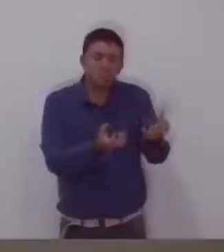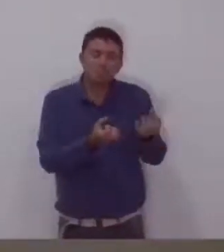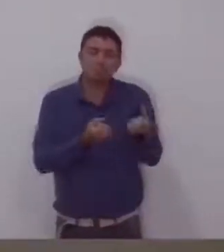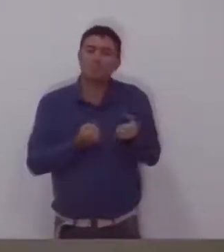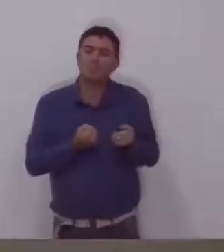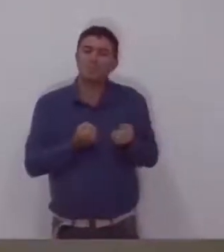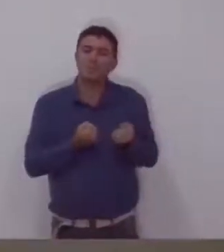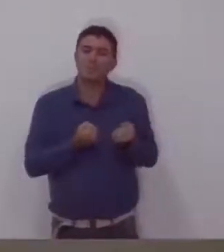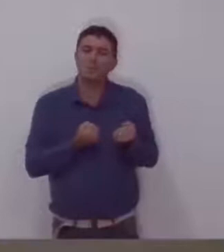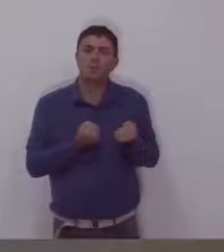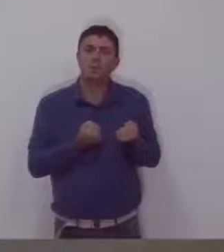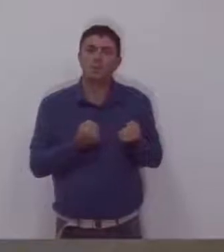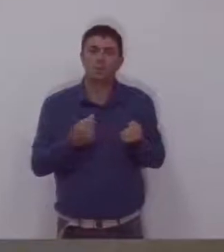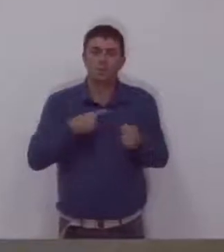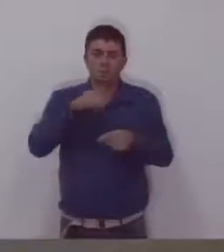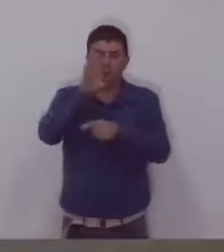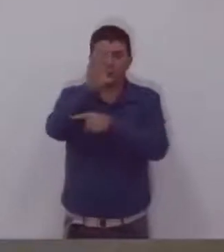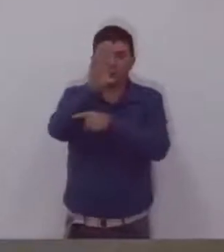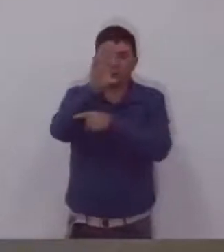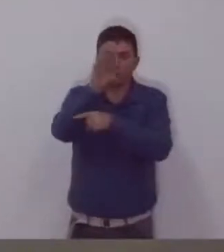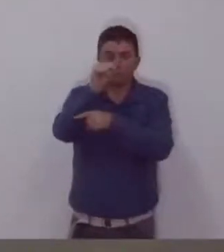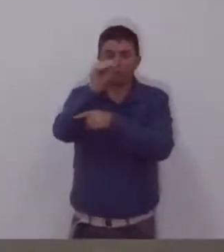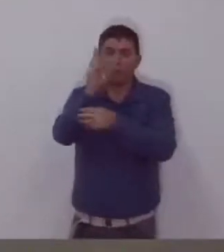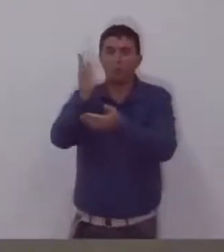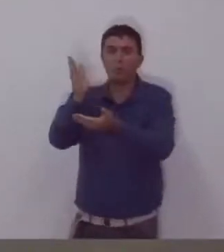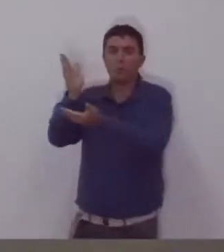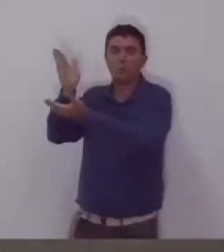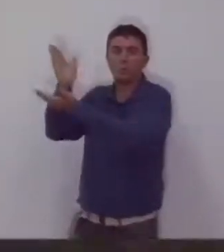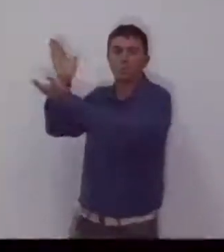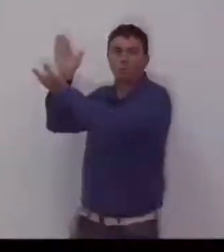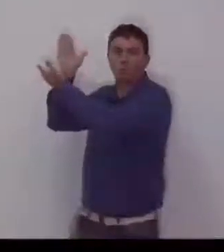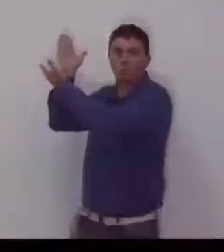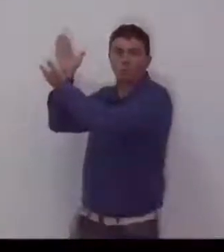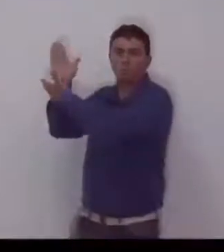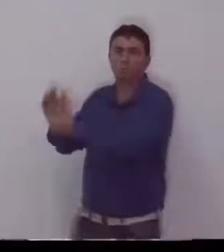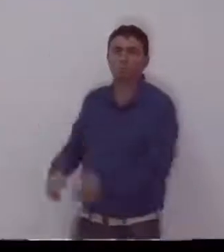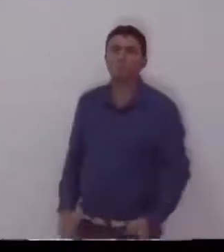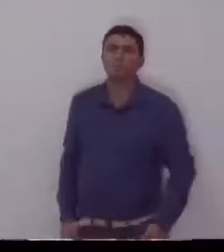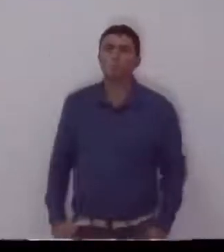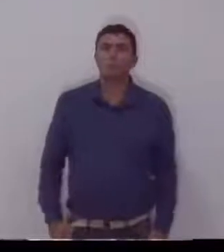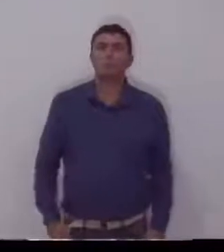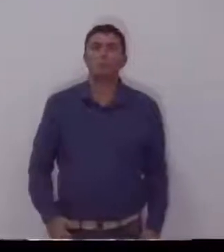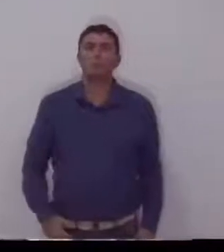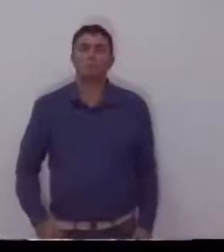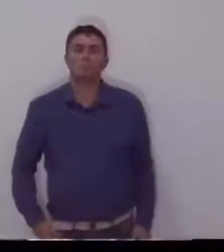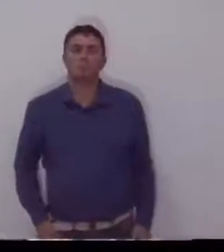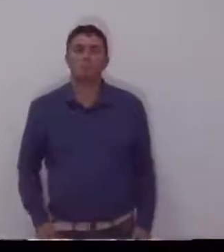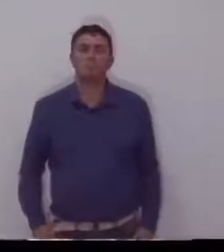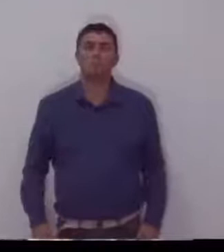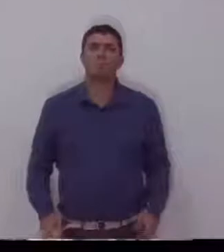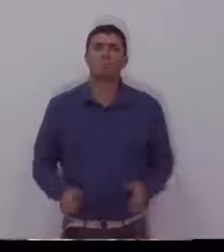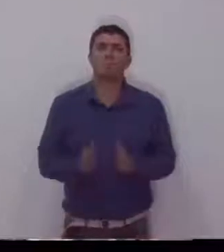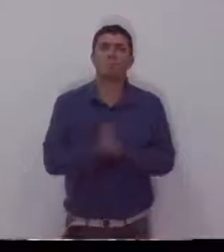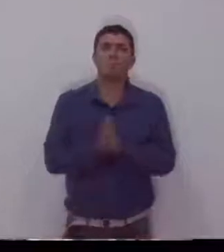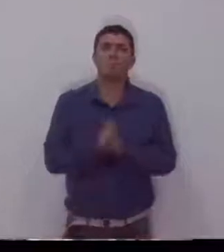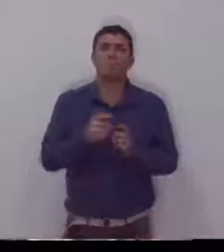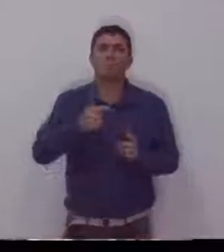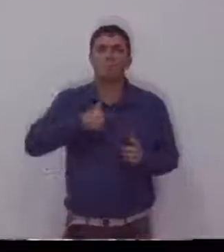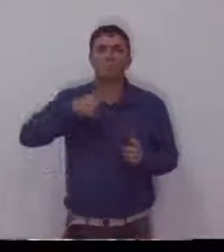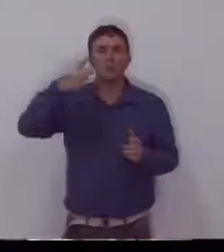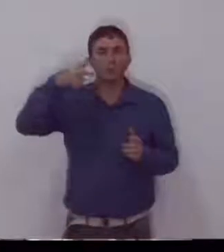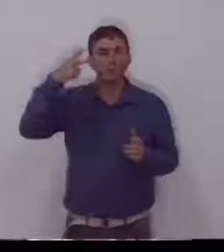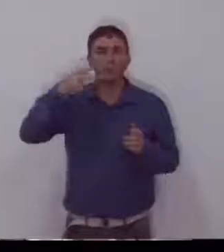pode colocar algumas imagens, Marcelo, favor, das entidades que nós passamos, alguns aqui vereadores, eu,